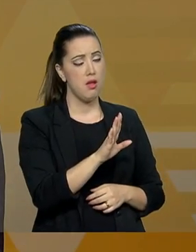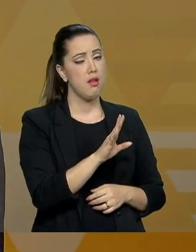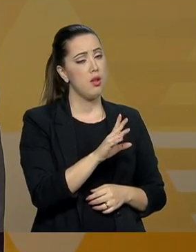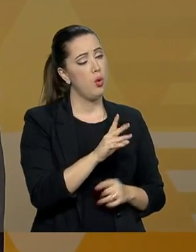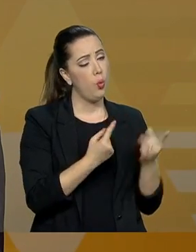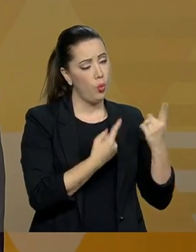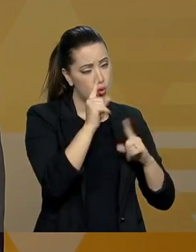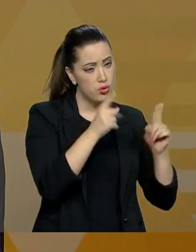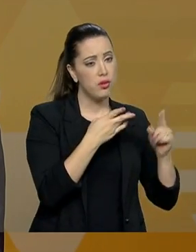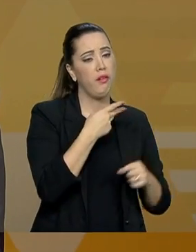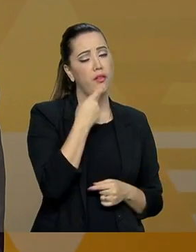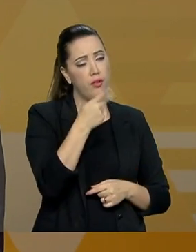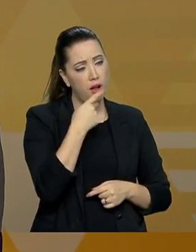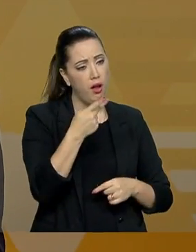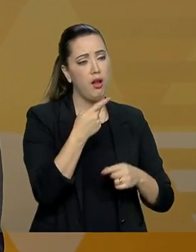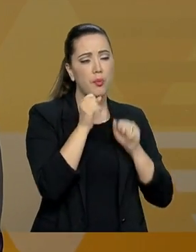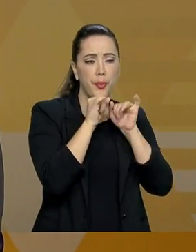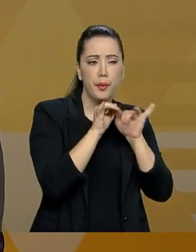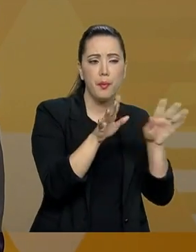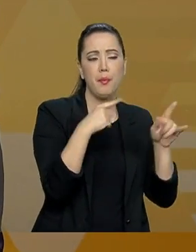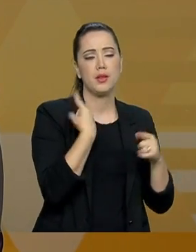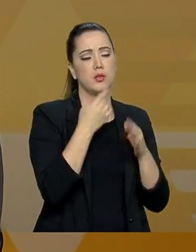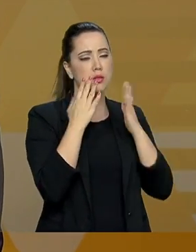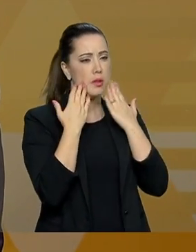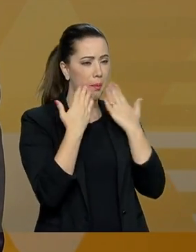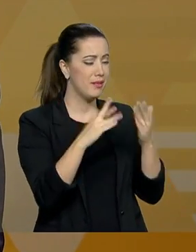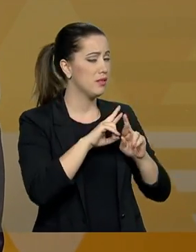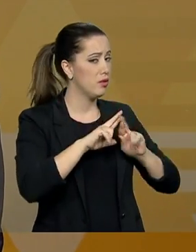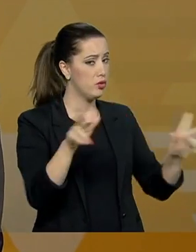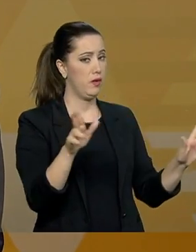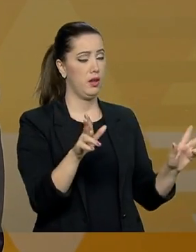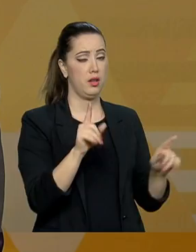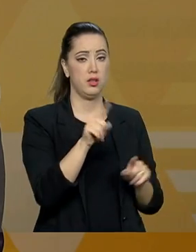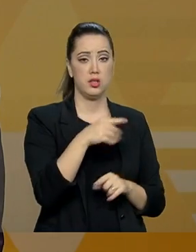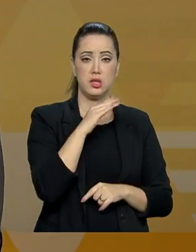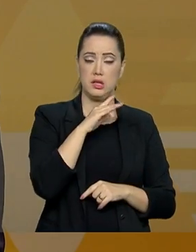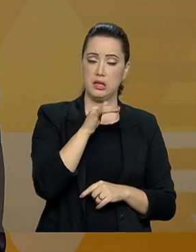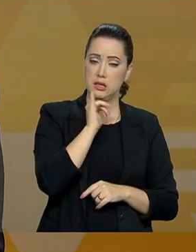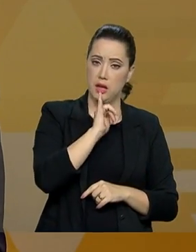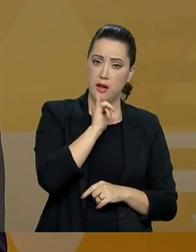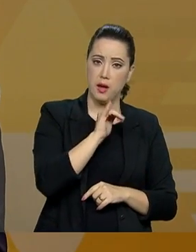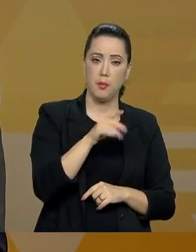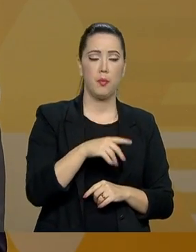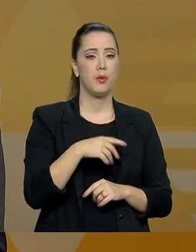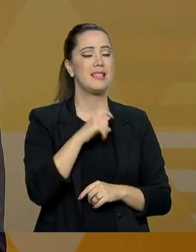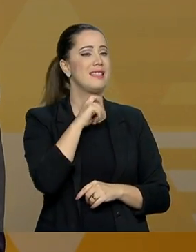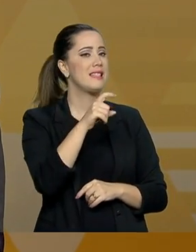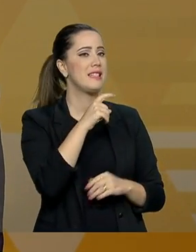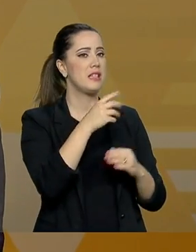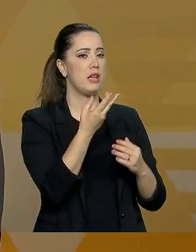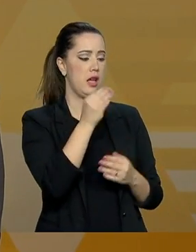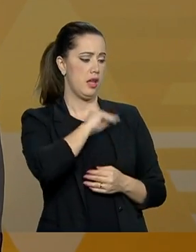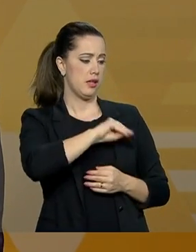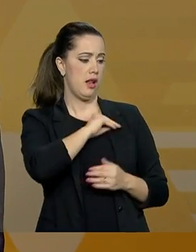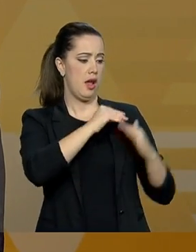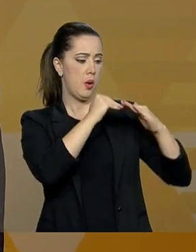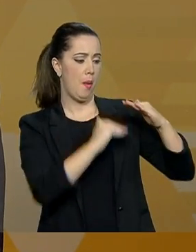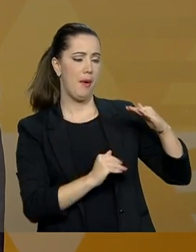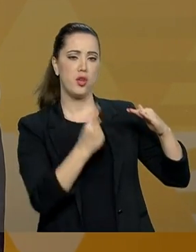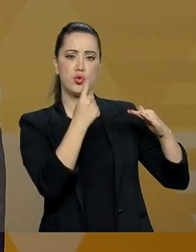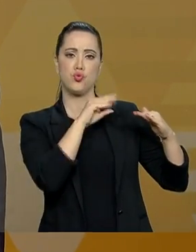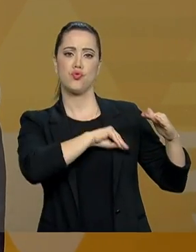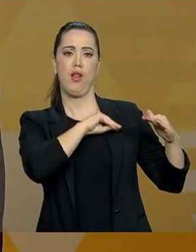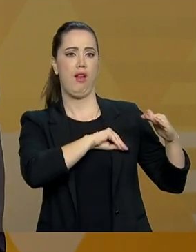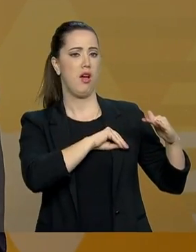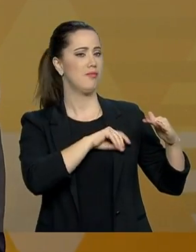apresentando. Nós, por exemplo, prevemos a questão de que ninguém vai receber menos que um salário mínimo. Não existe isso no modelo